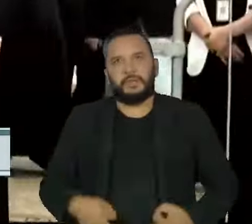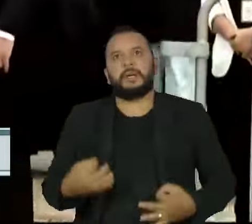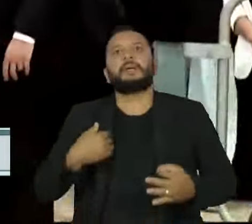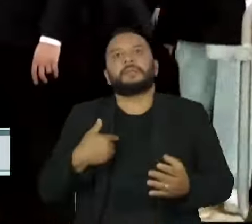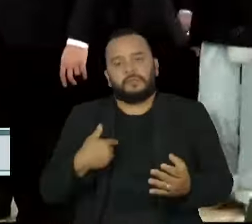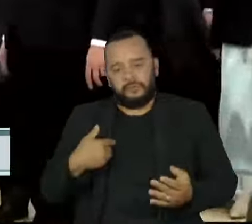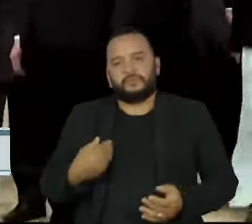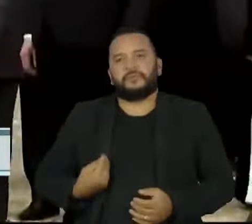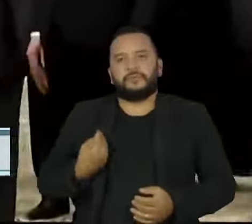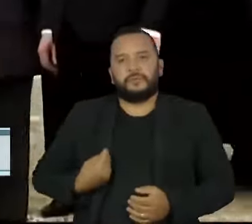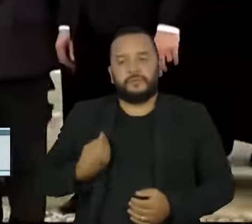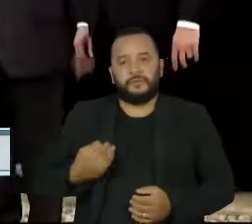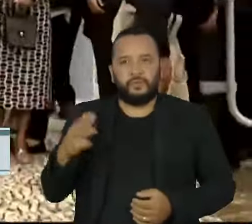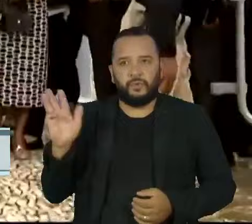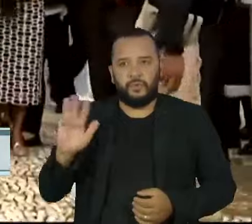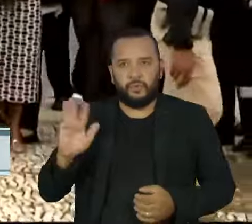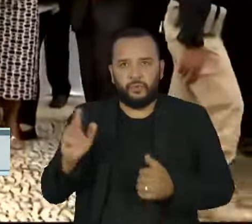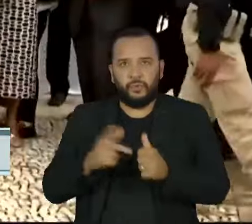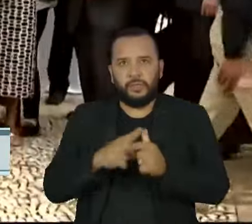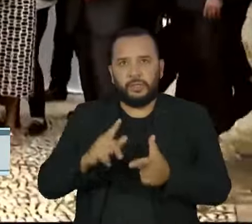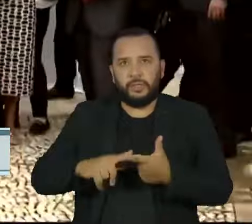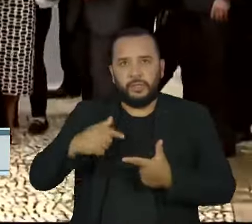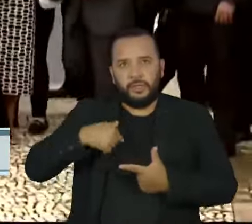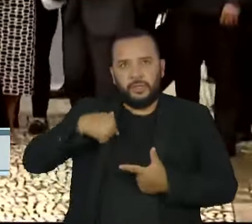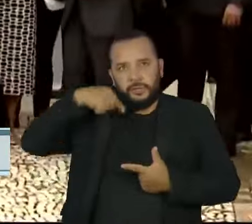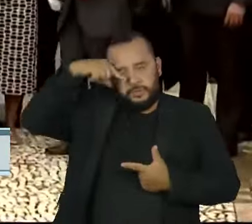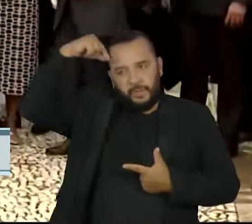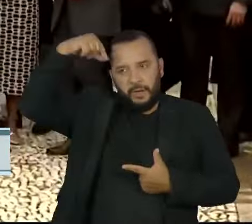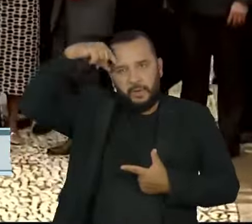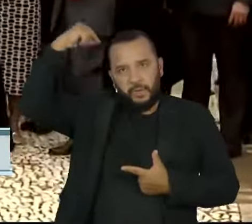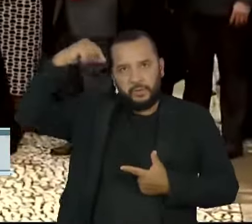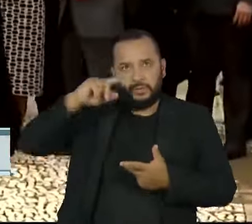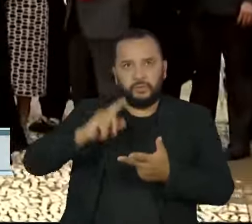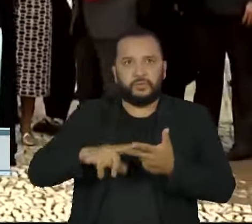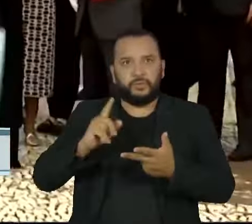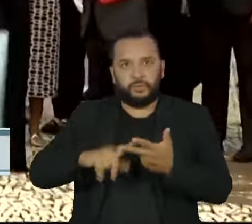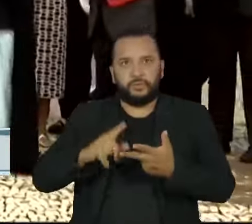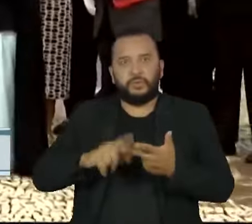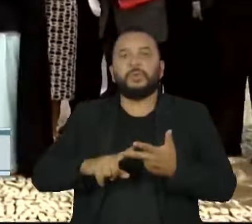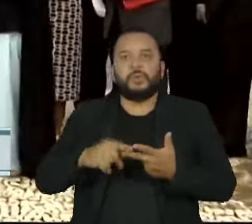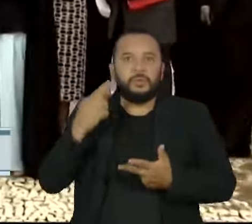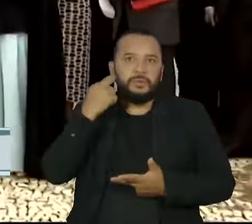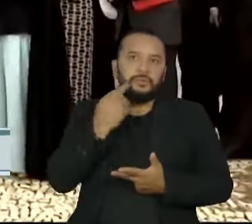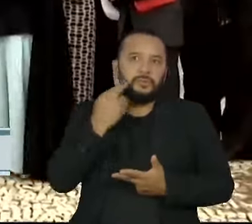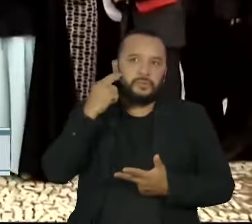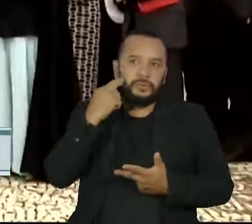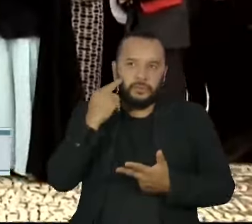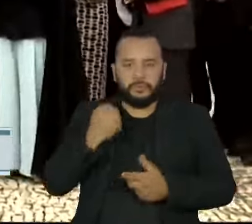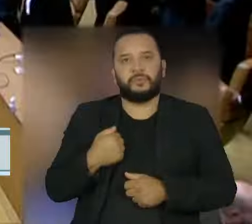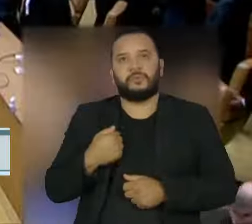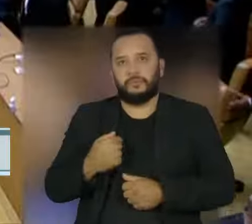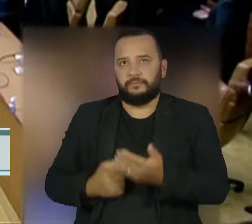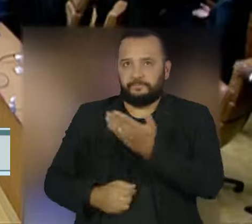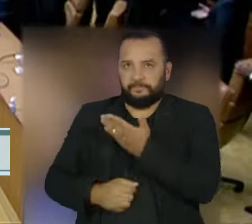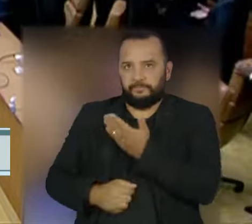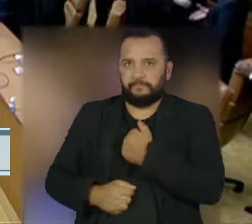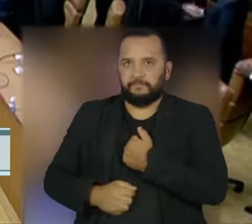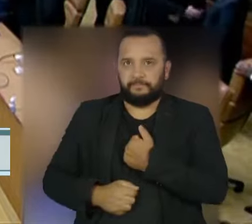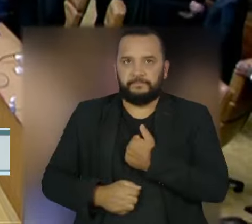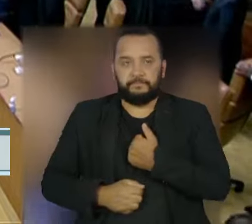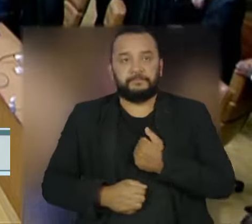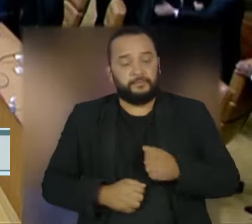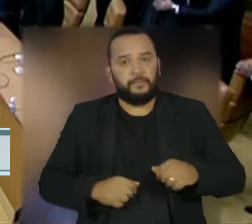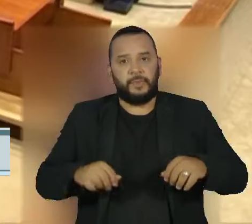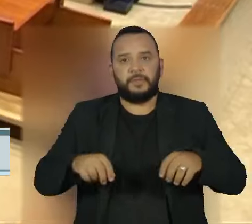presidentes Lula, do STF ministro Luiz Roberto Barroso e do Congresso o senador Rodrigo Pacheco. Lá dentro, o